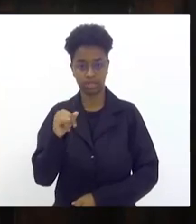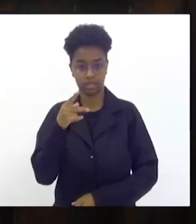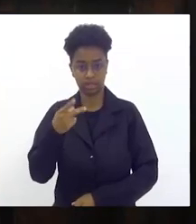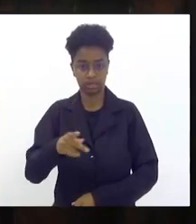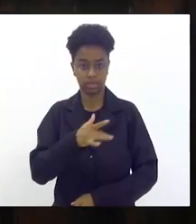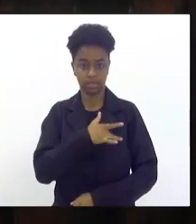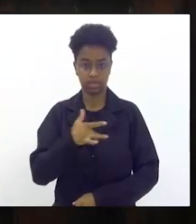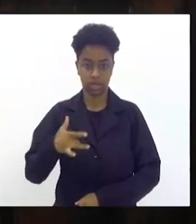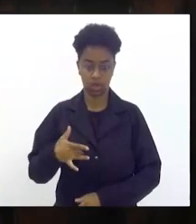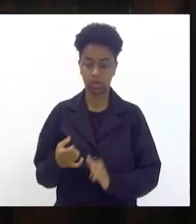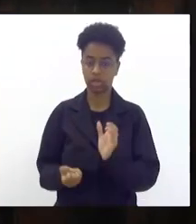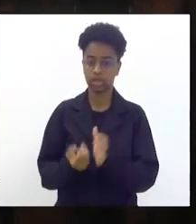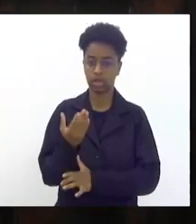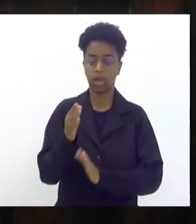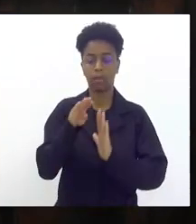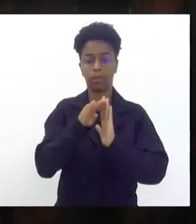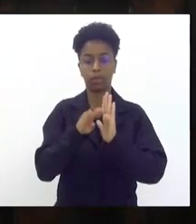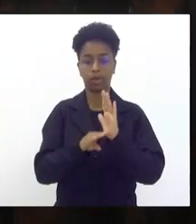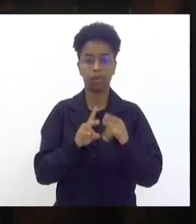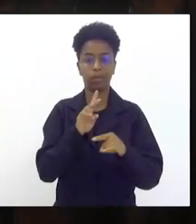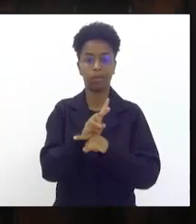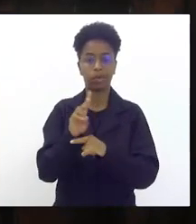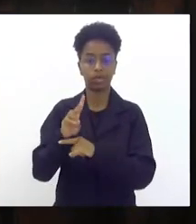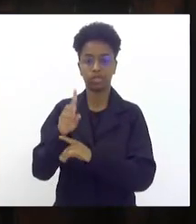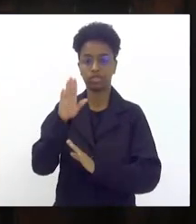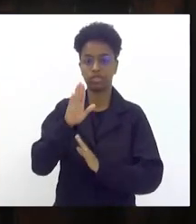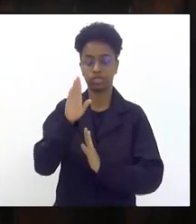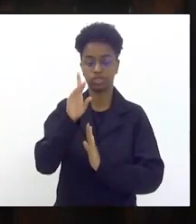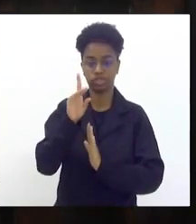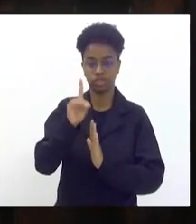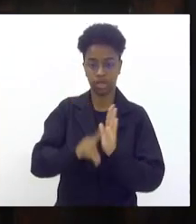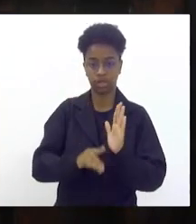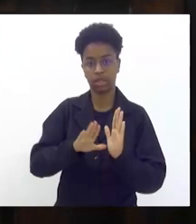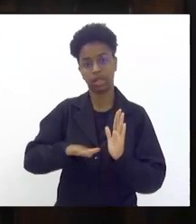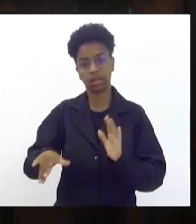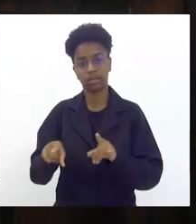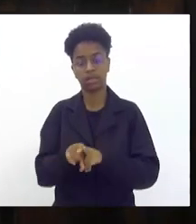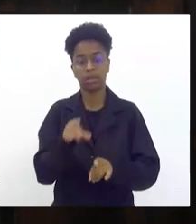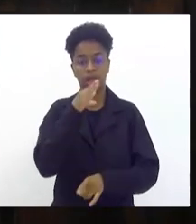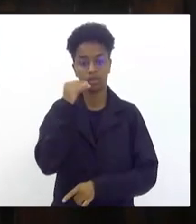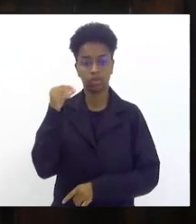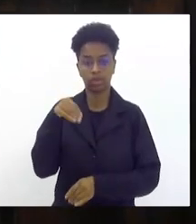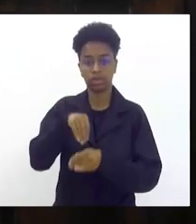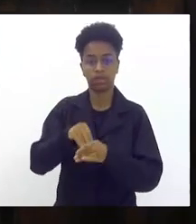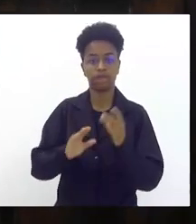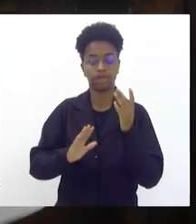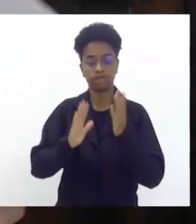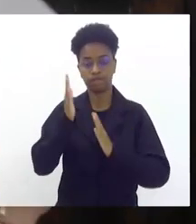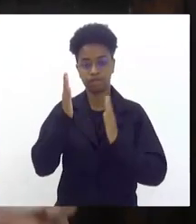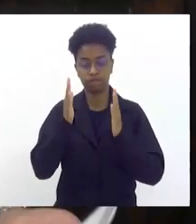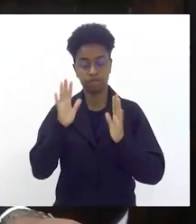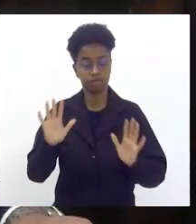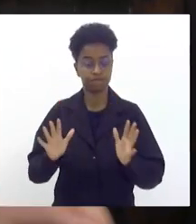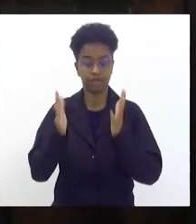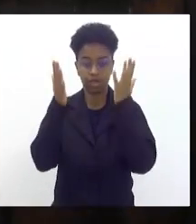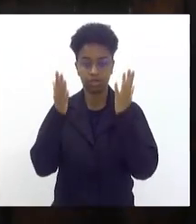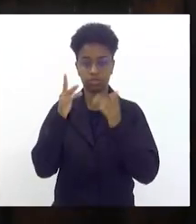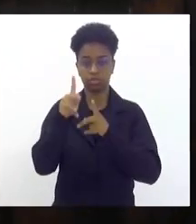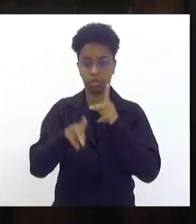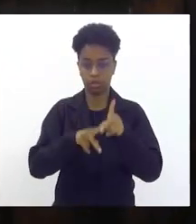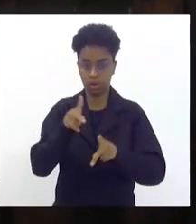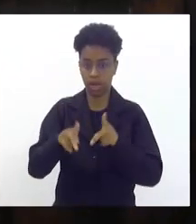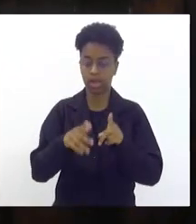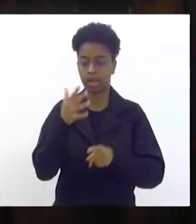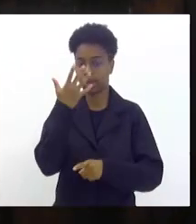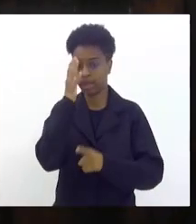institui o programa de proteção aos direitos das crianças e dos adolescentes nas festas populares e carnaval no âmbito do estado do Rio de Janeiro